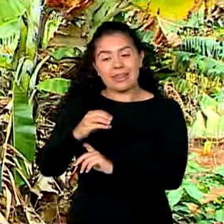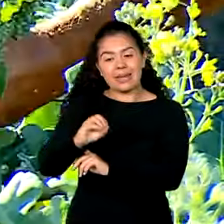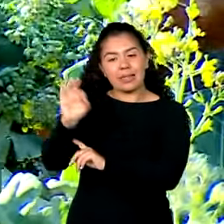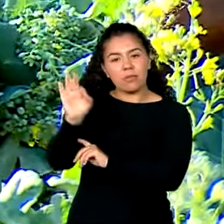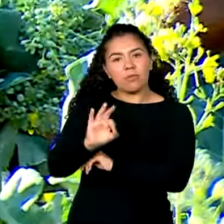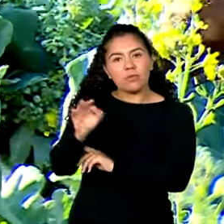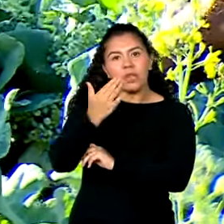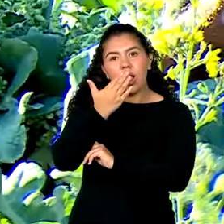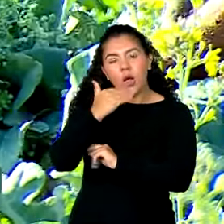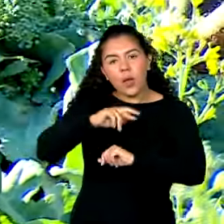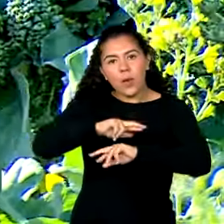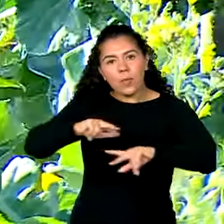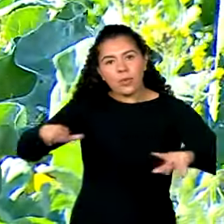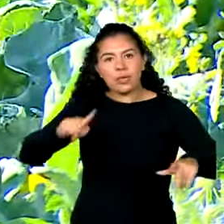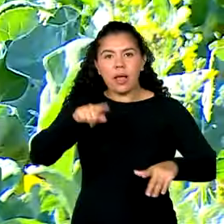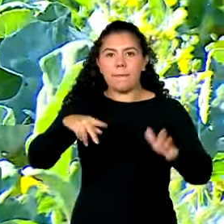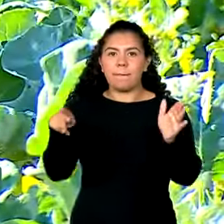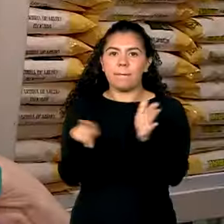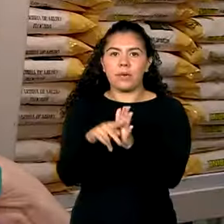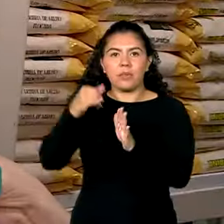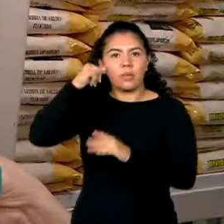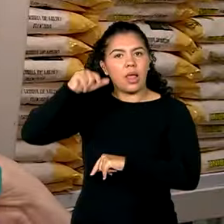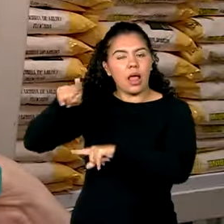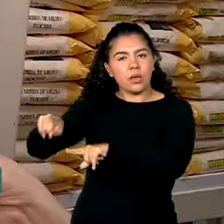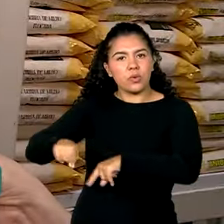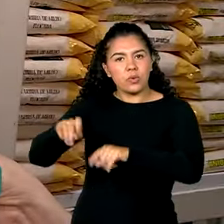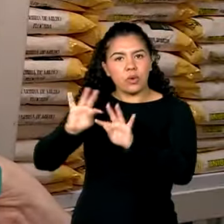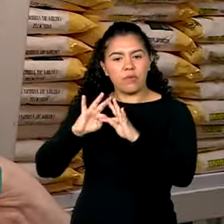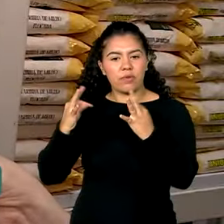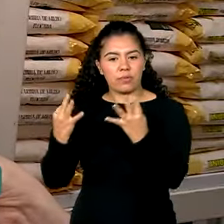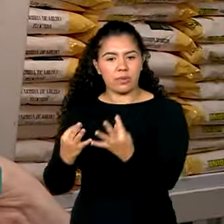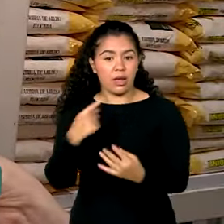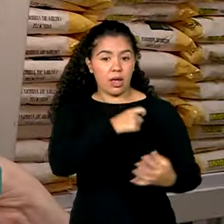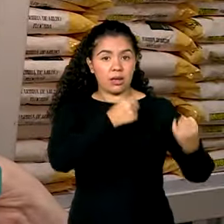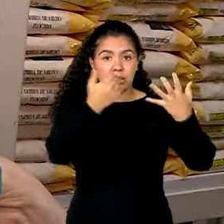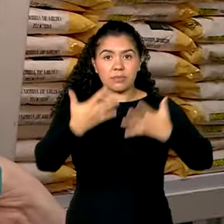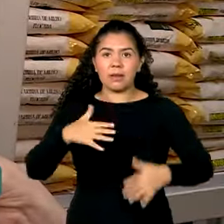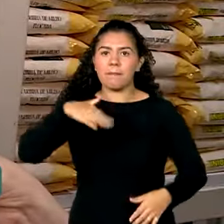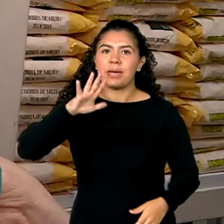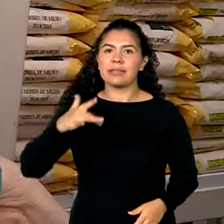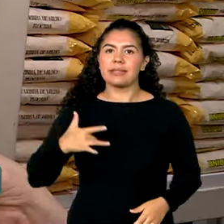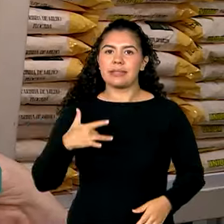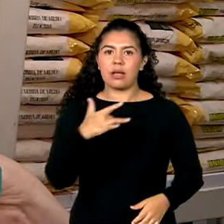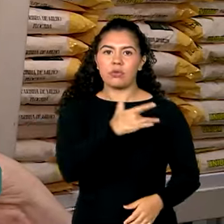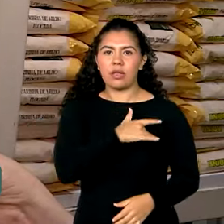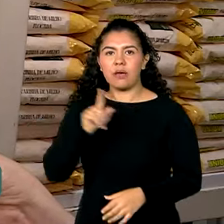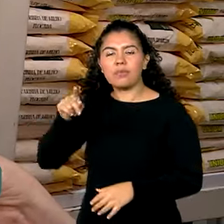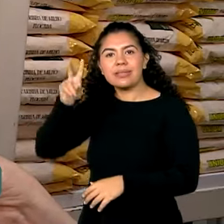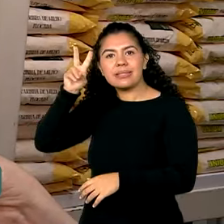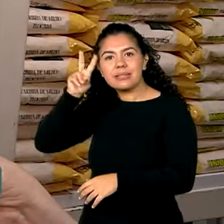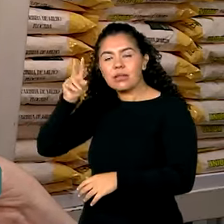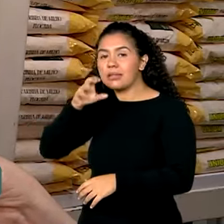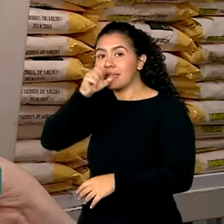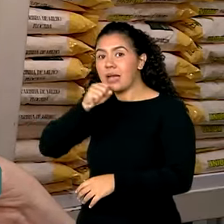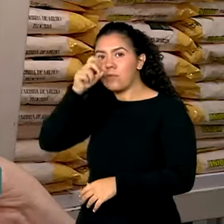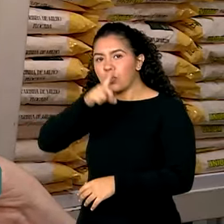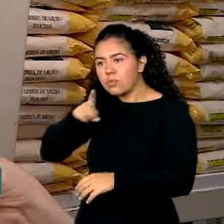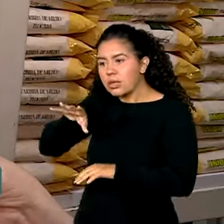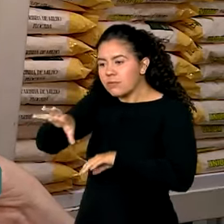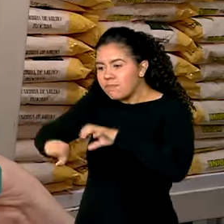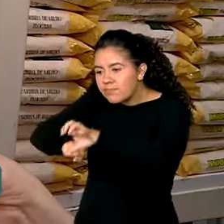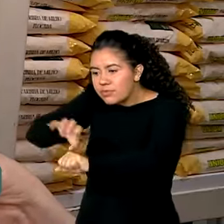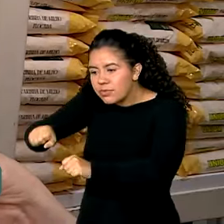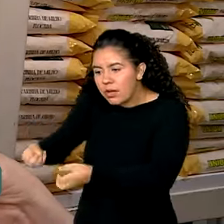comprada seja da agricultura familiar. É muito mais saudável que eles colhem no fim de semana e entregam na segunda-feira para a escola. E os filhos,